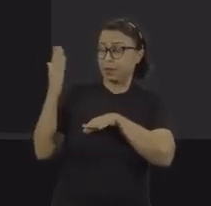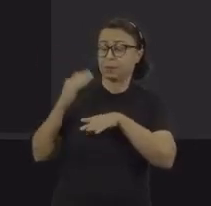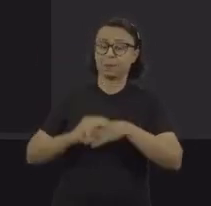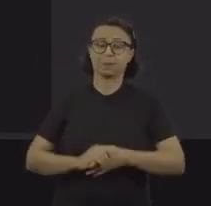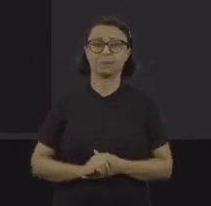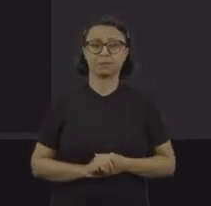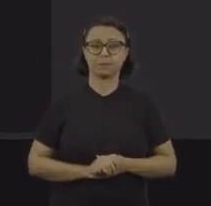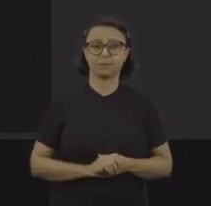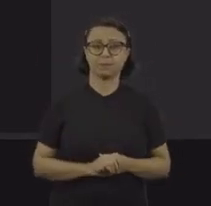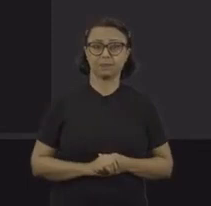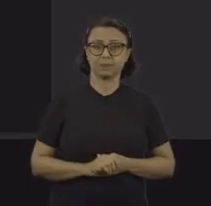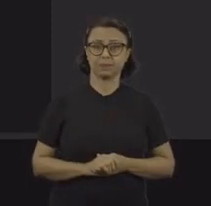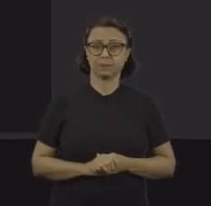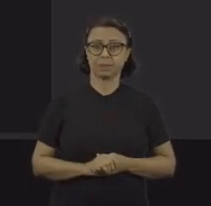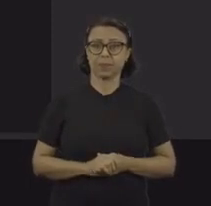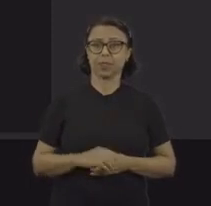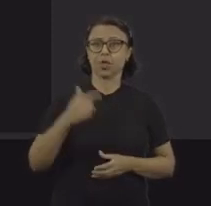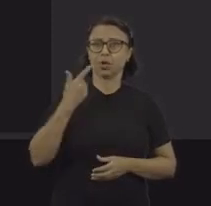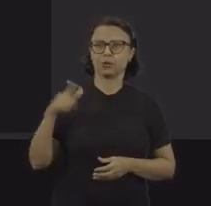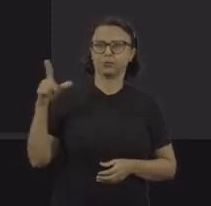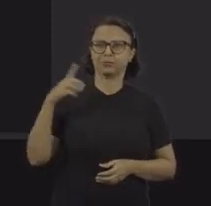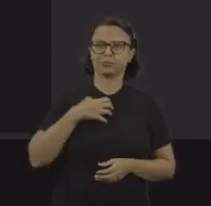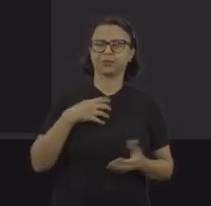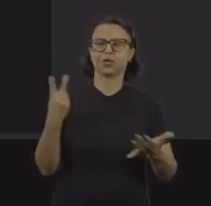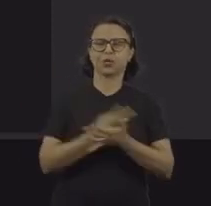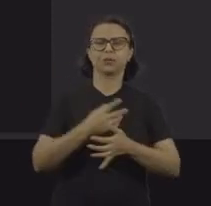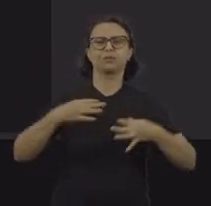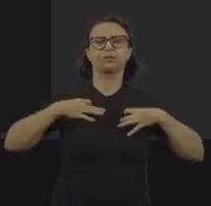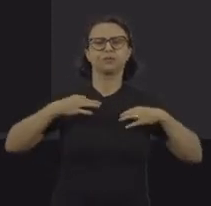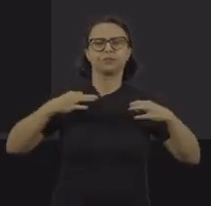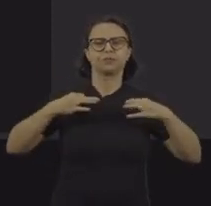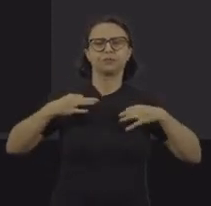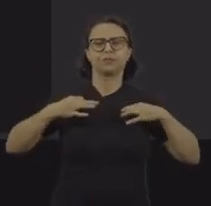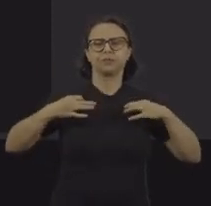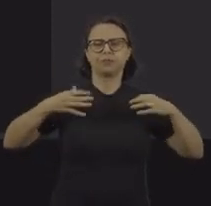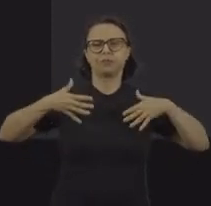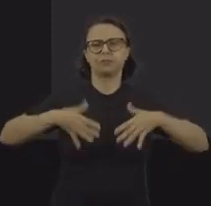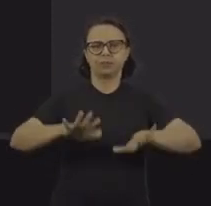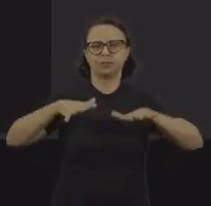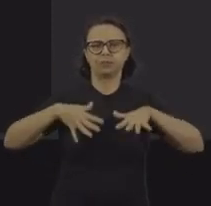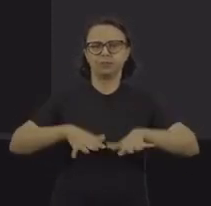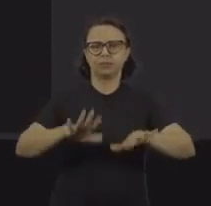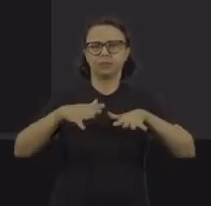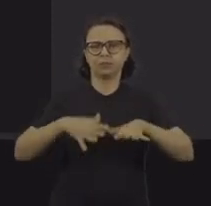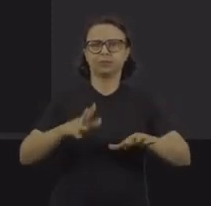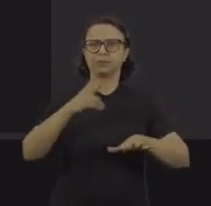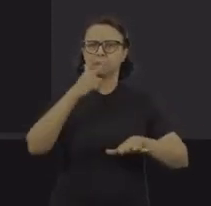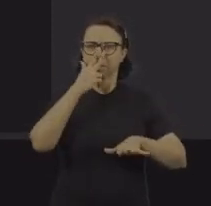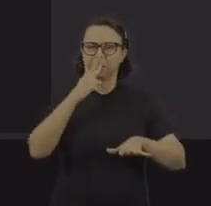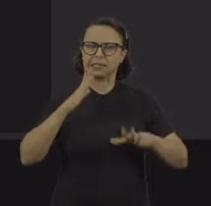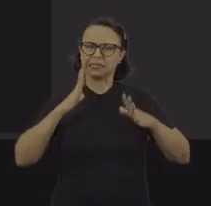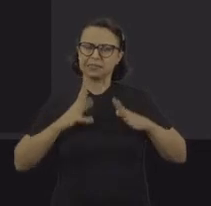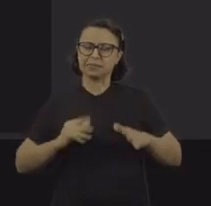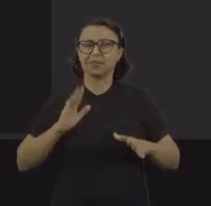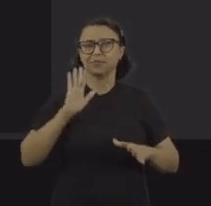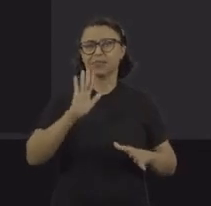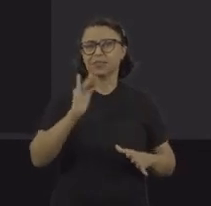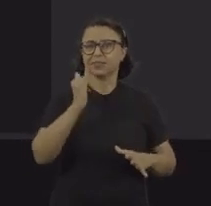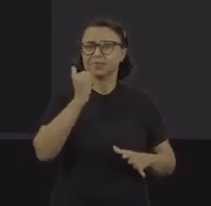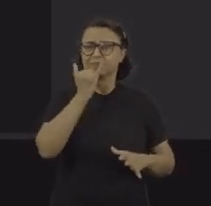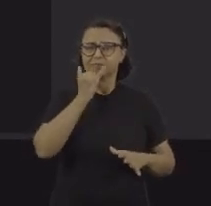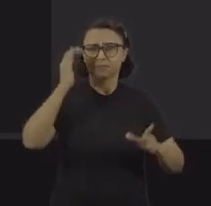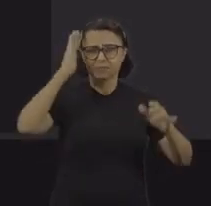Aqui eu já trago situações da confecção têxtil que parecem um pouco mais diferentes, mas a gente pode